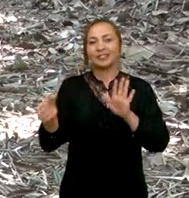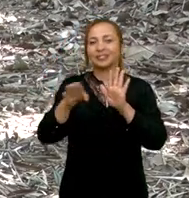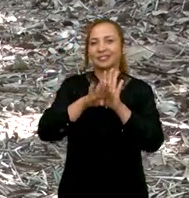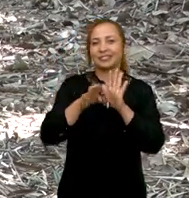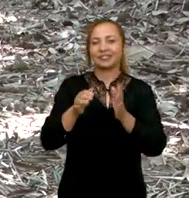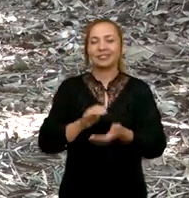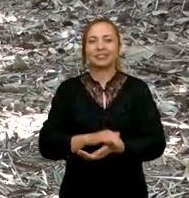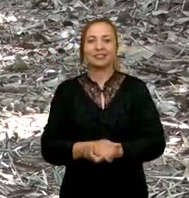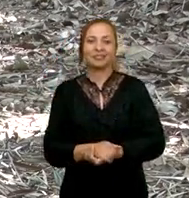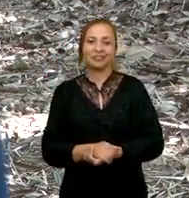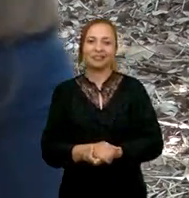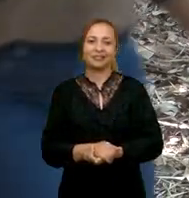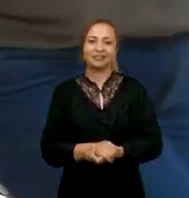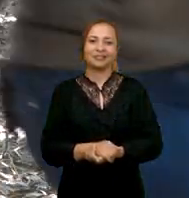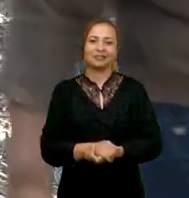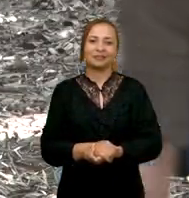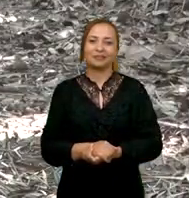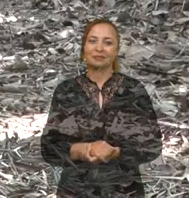tchau e até lá!